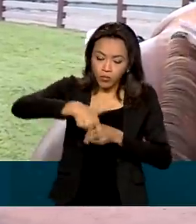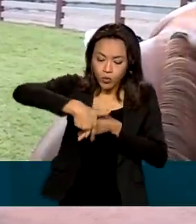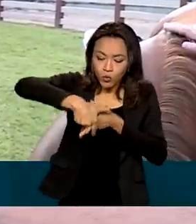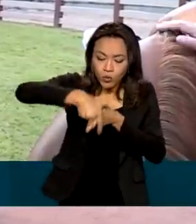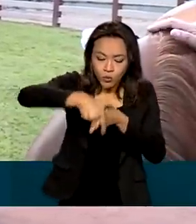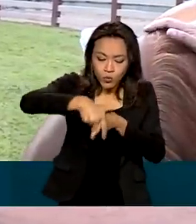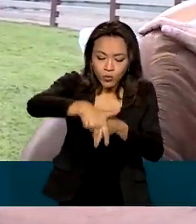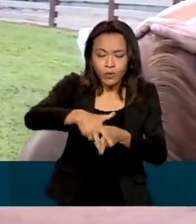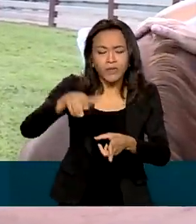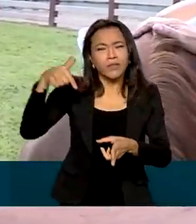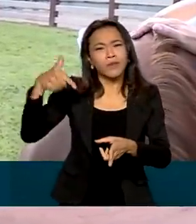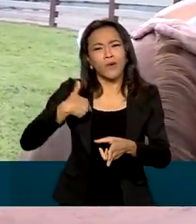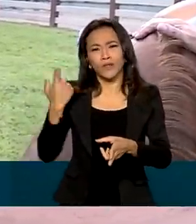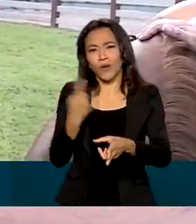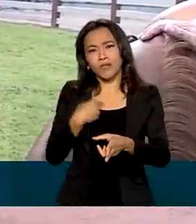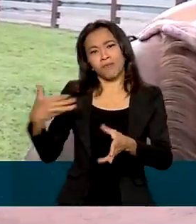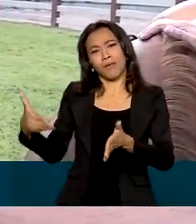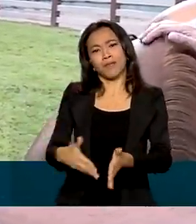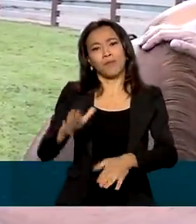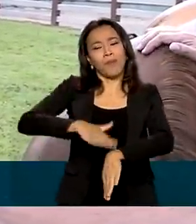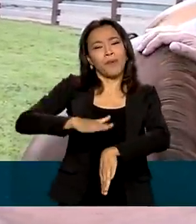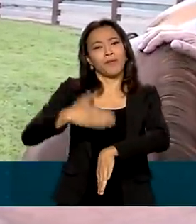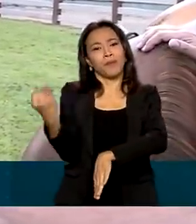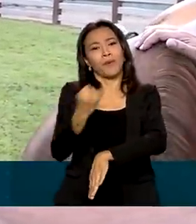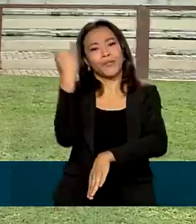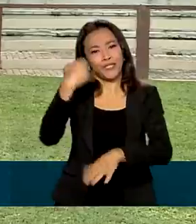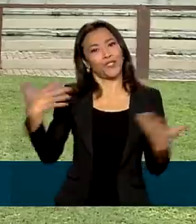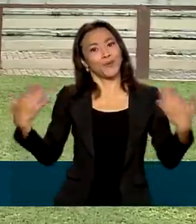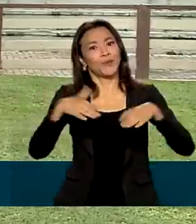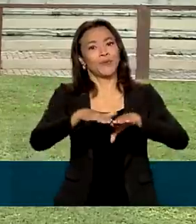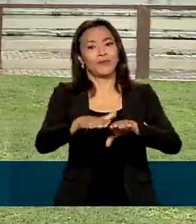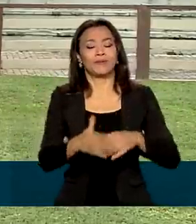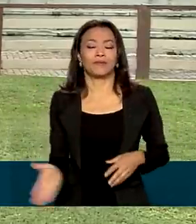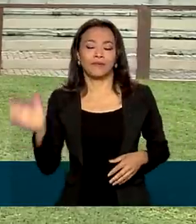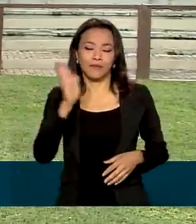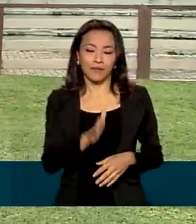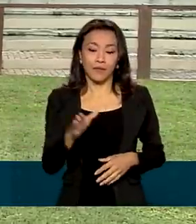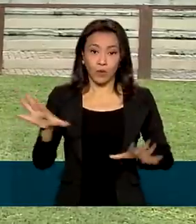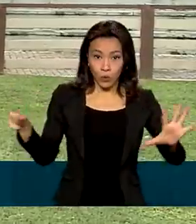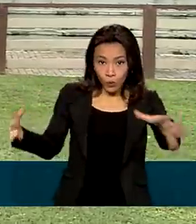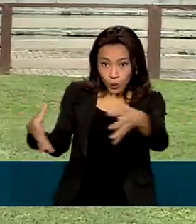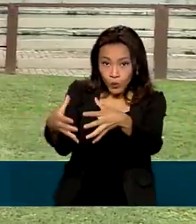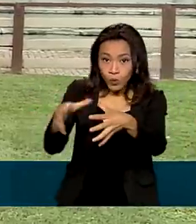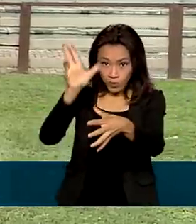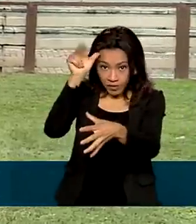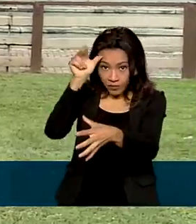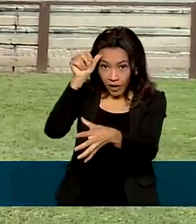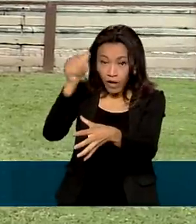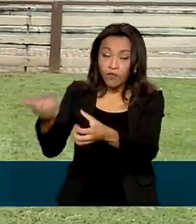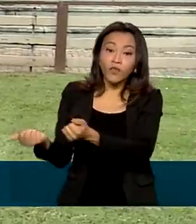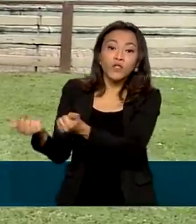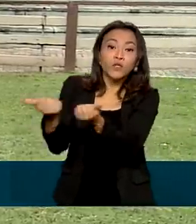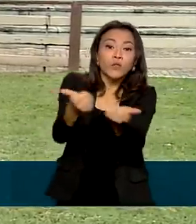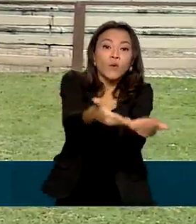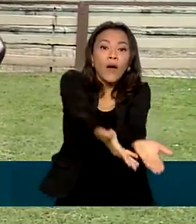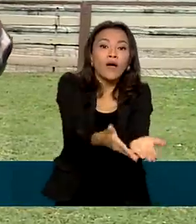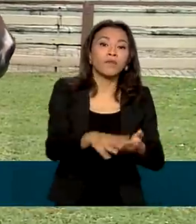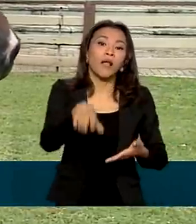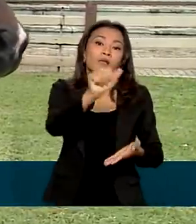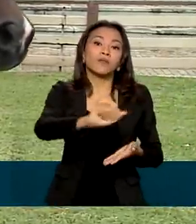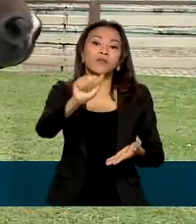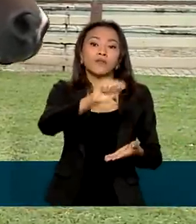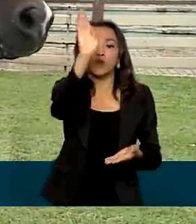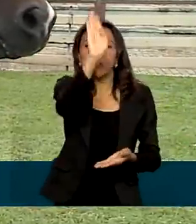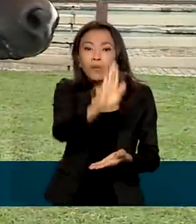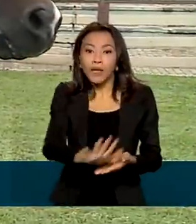participando de um momento tão importante de inclusão que o nosso governo está fazendo. Os animais foram doados pela Associação Brasileira de Criadores de